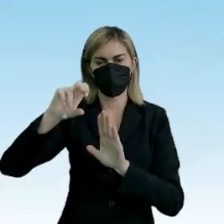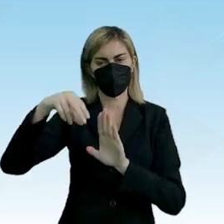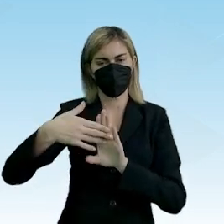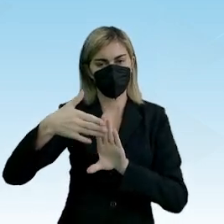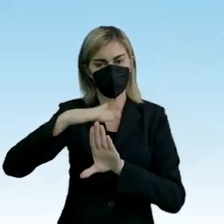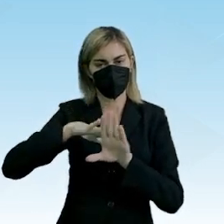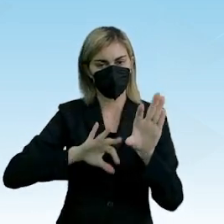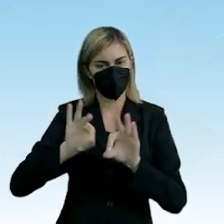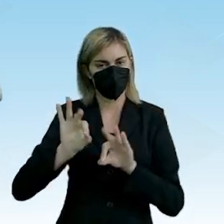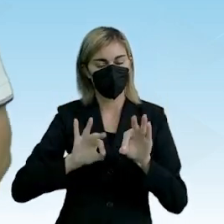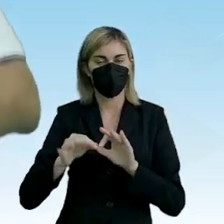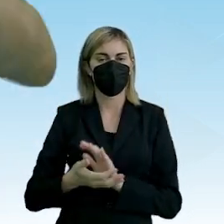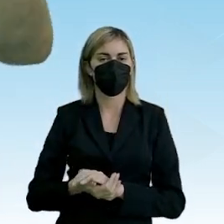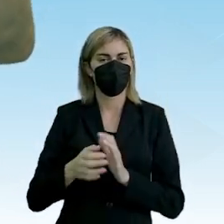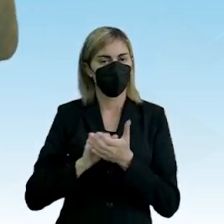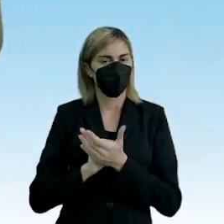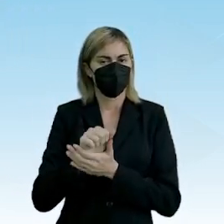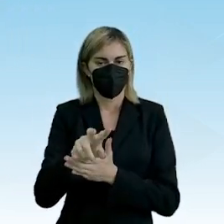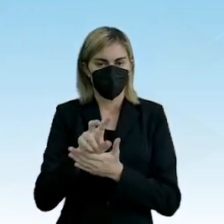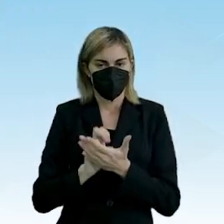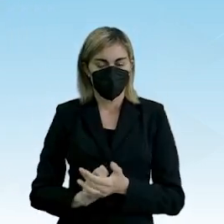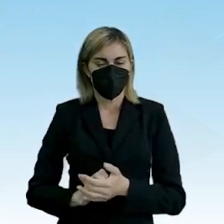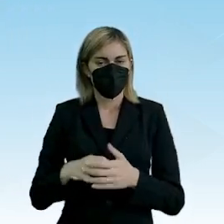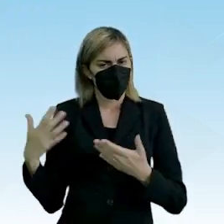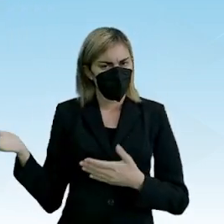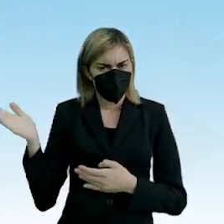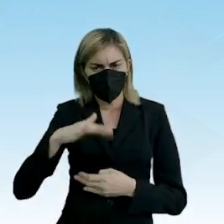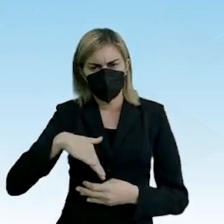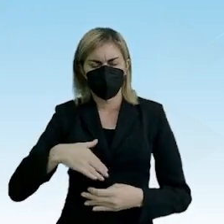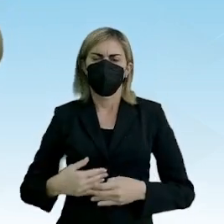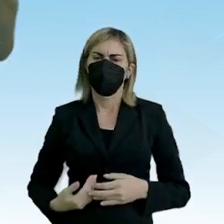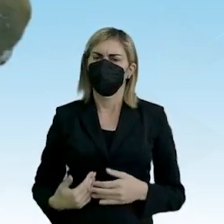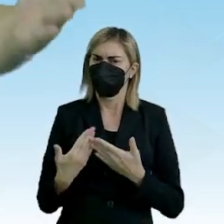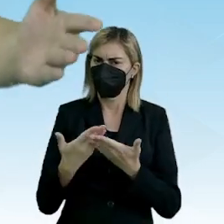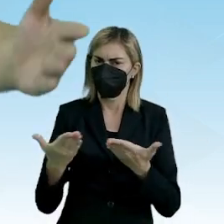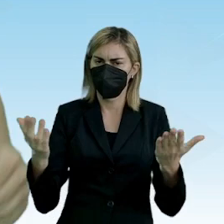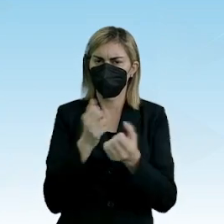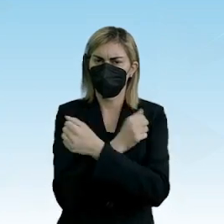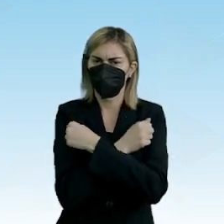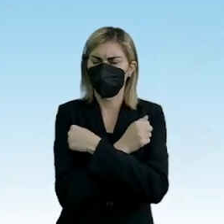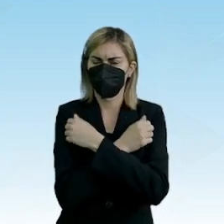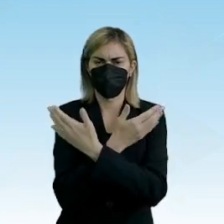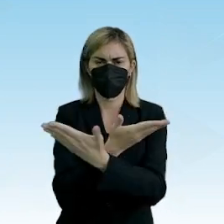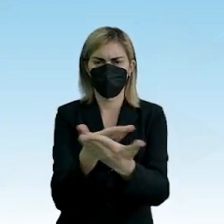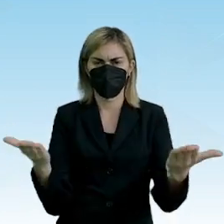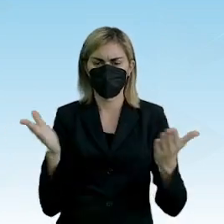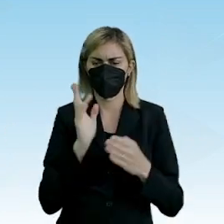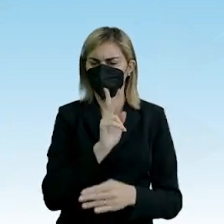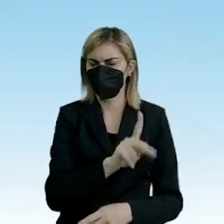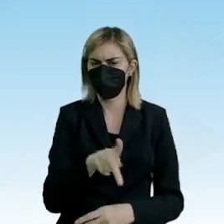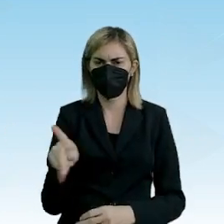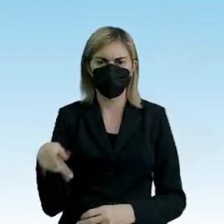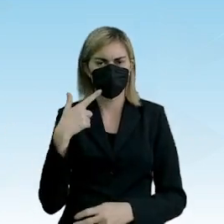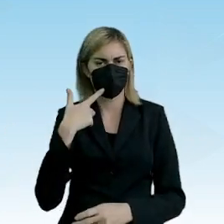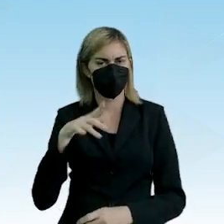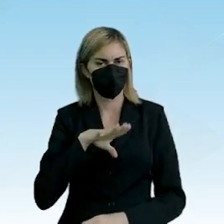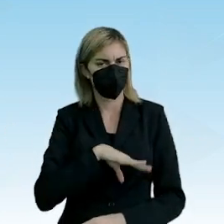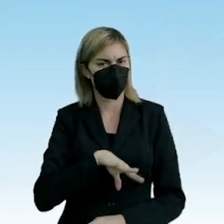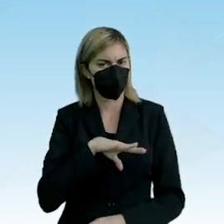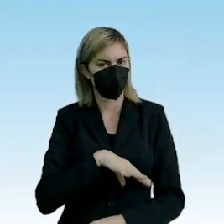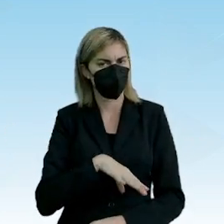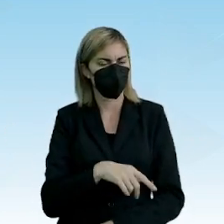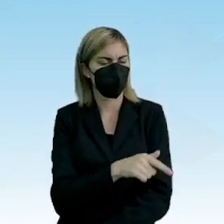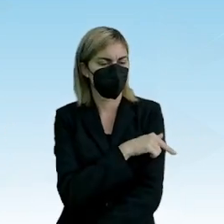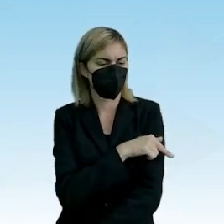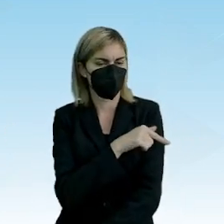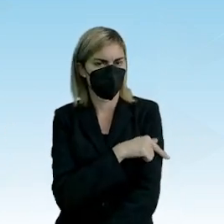aqui, certo? Do EducaPE. E vamos em frente. Mando um abraço a todos os professores de língua portuguesa do